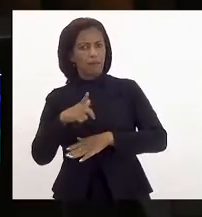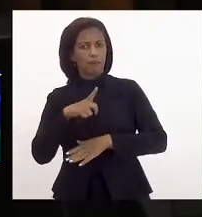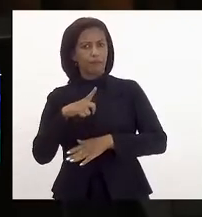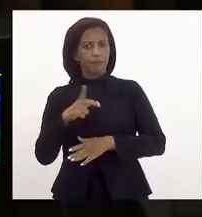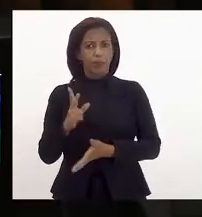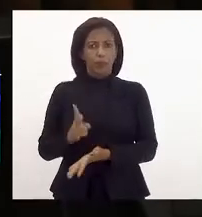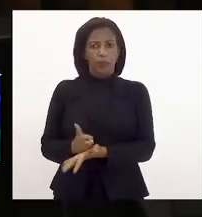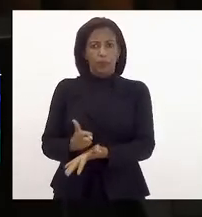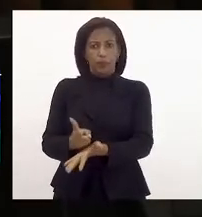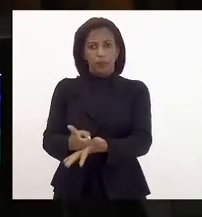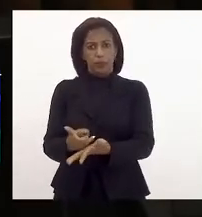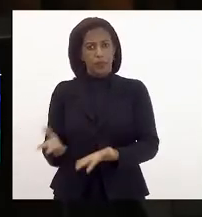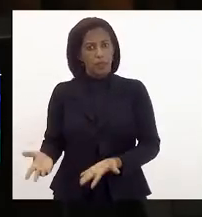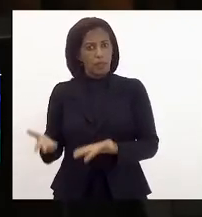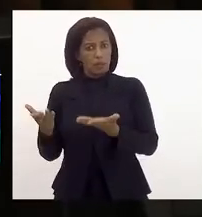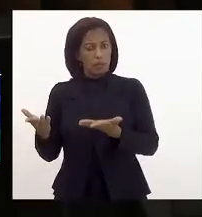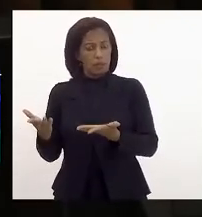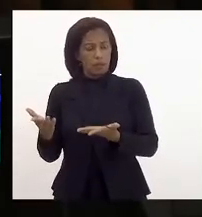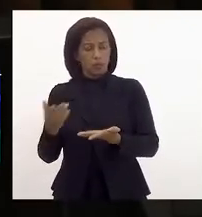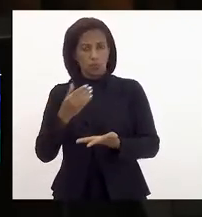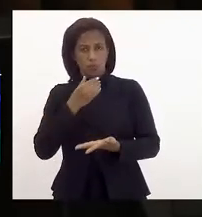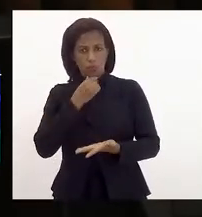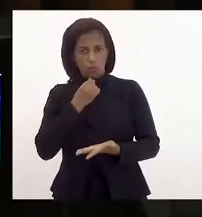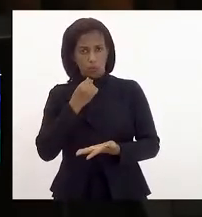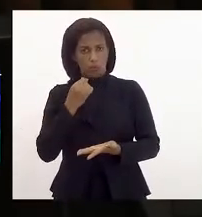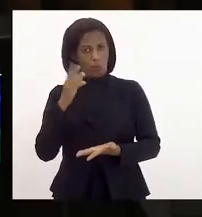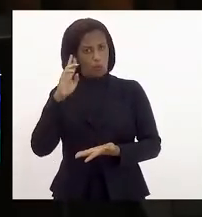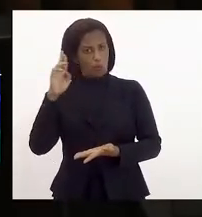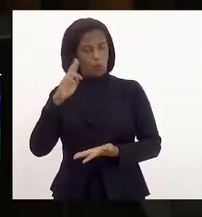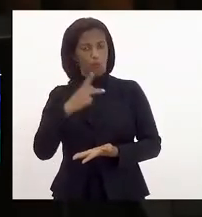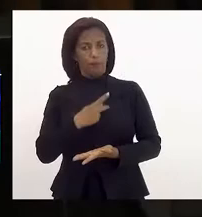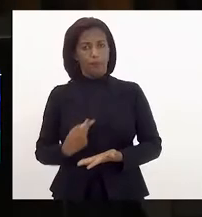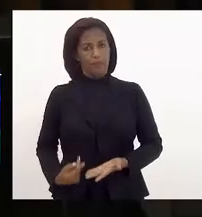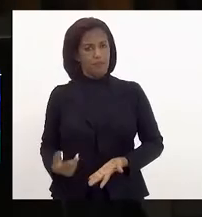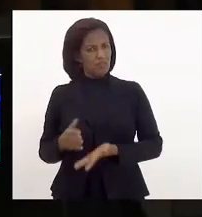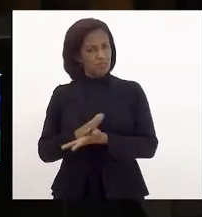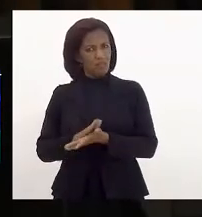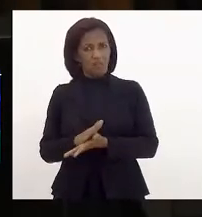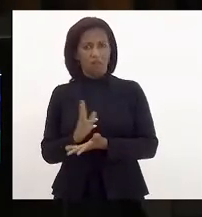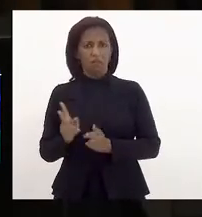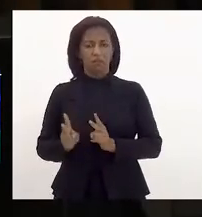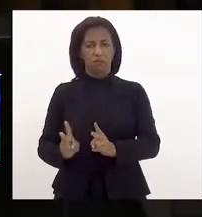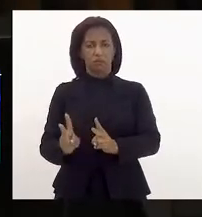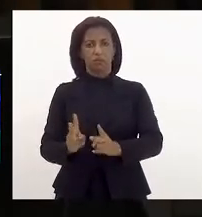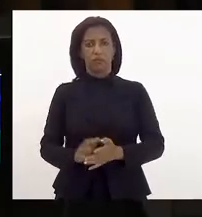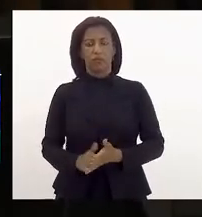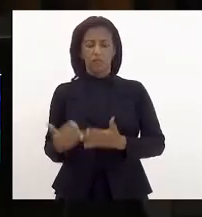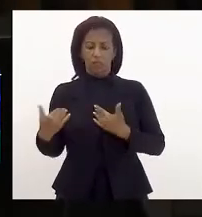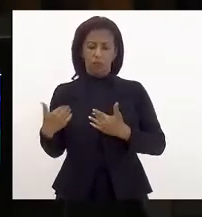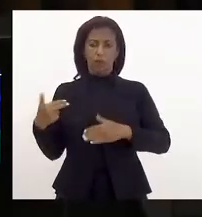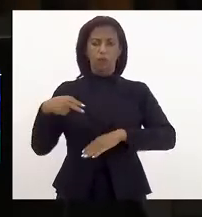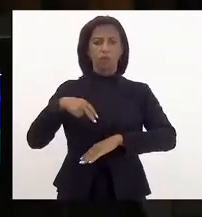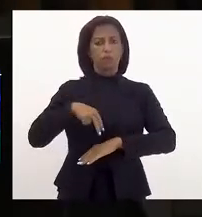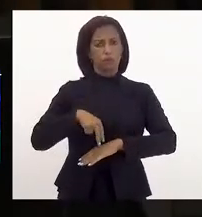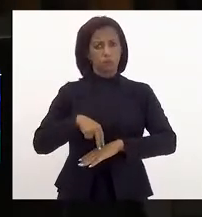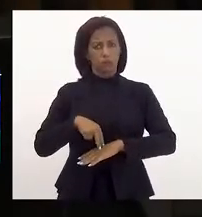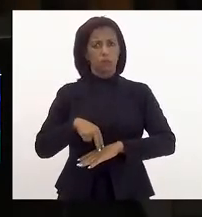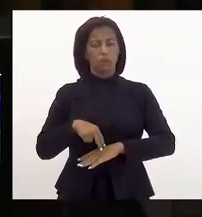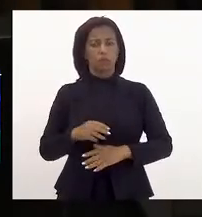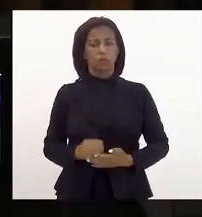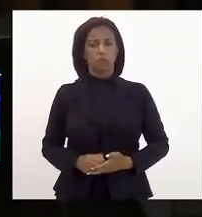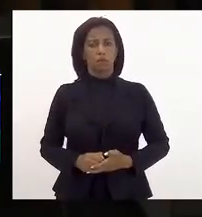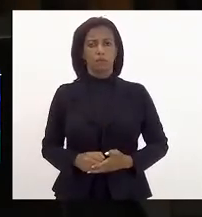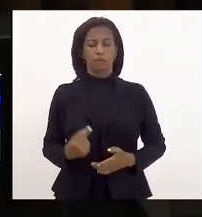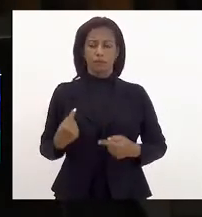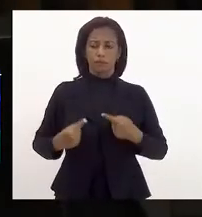continuidade, senhor presidente, nada tem continuidade. Então, estou vindo aqui para